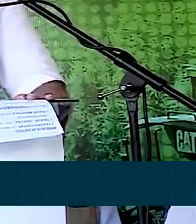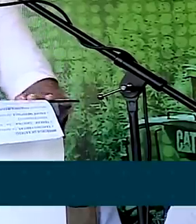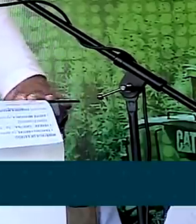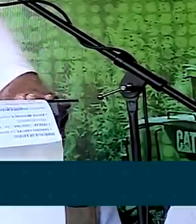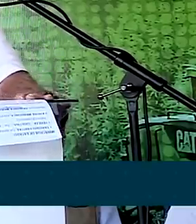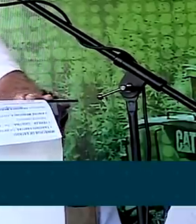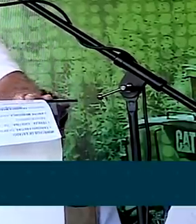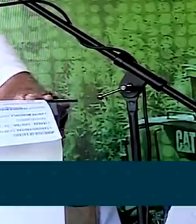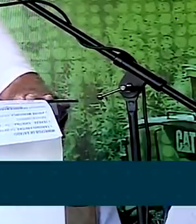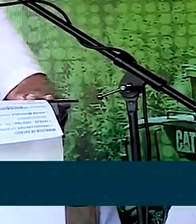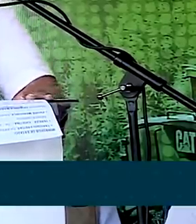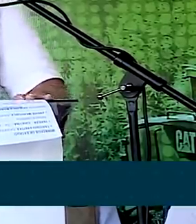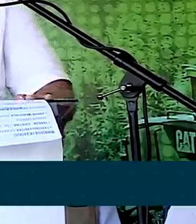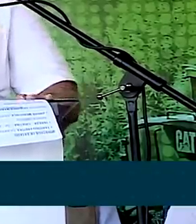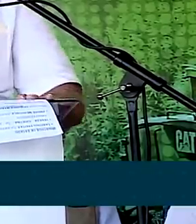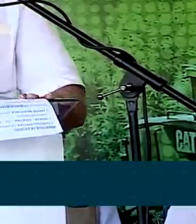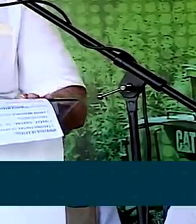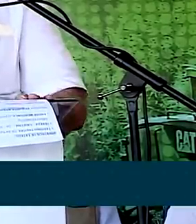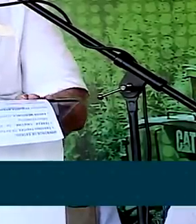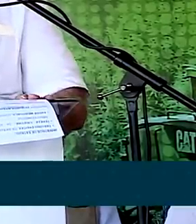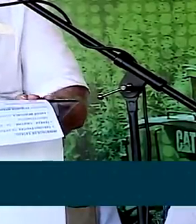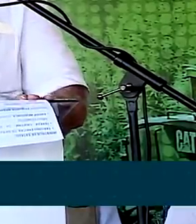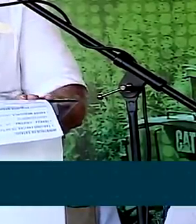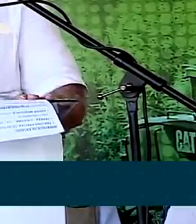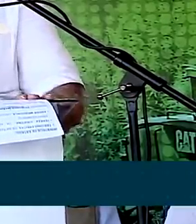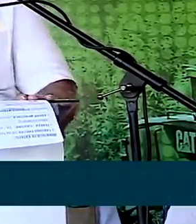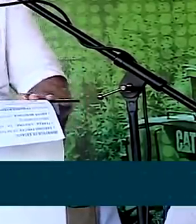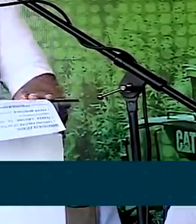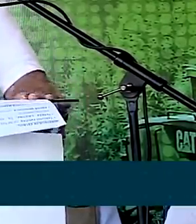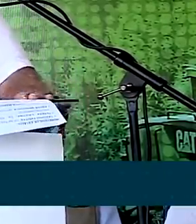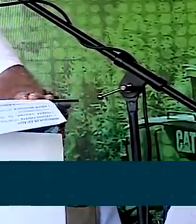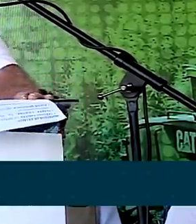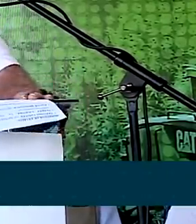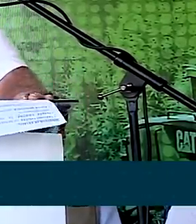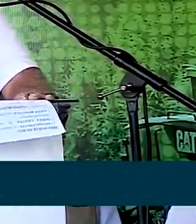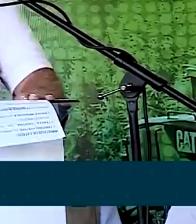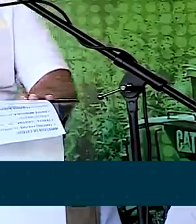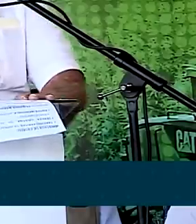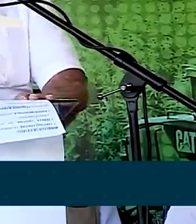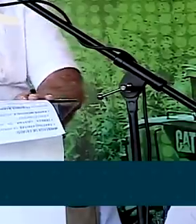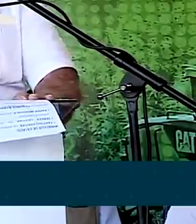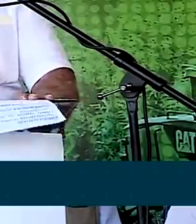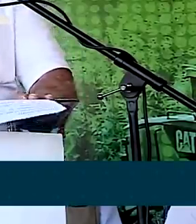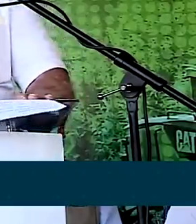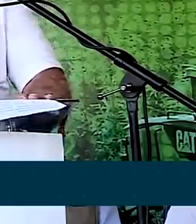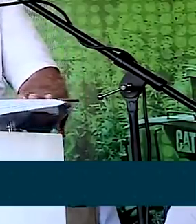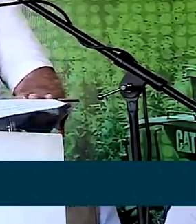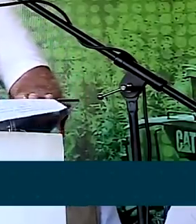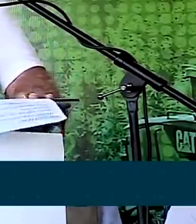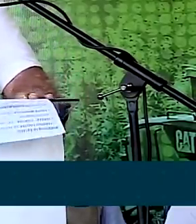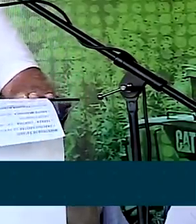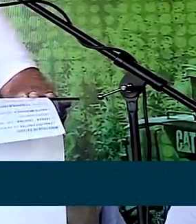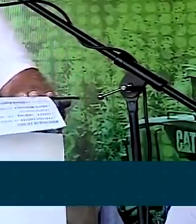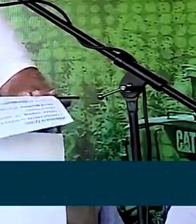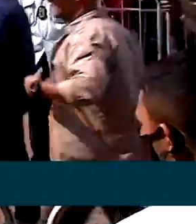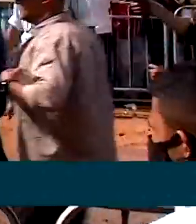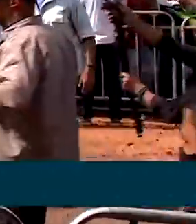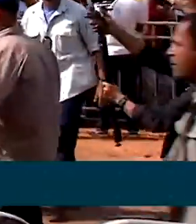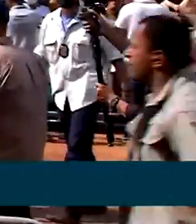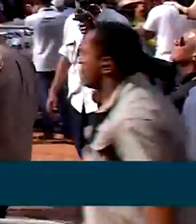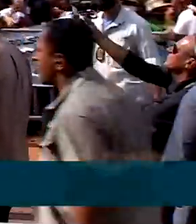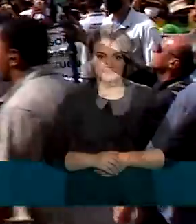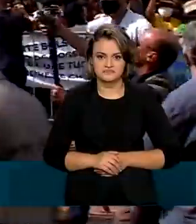trabalhavam no DENIT também não pararam, assim como nossos caminhoneiros e tantos outros profissionais.